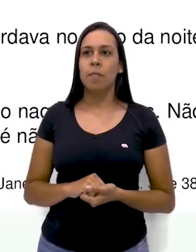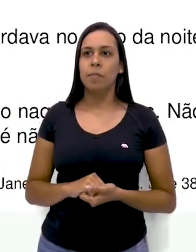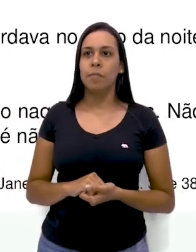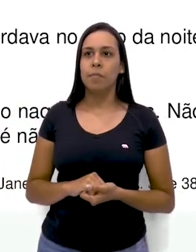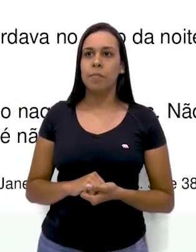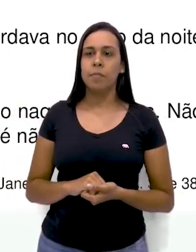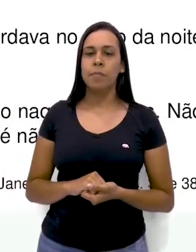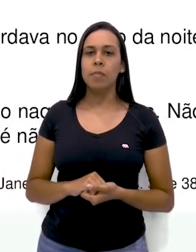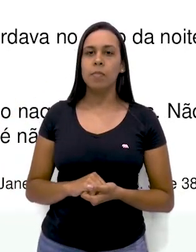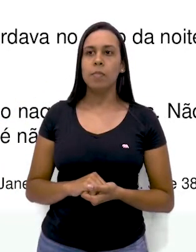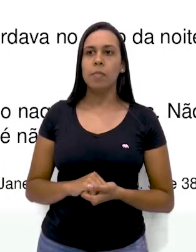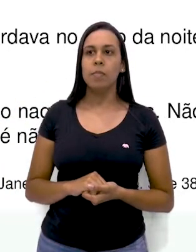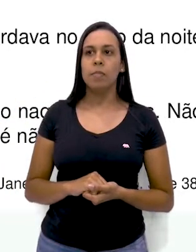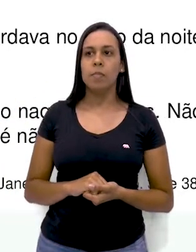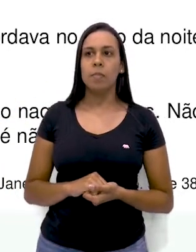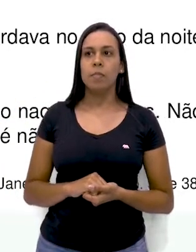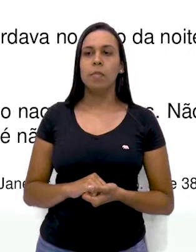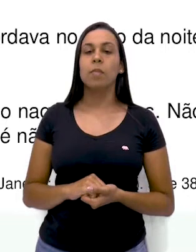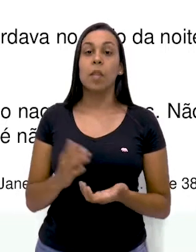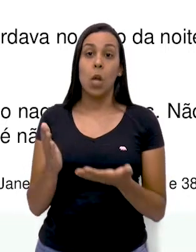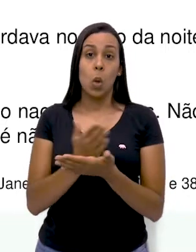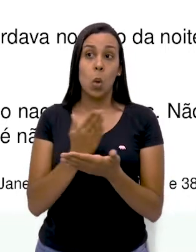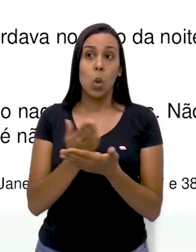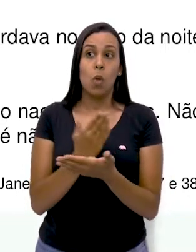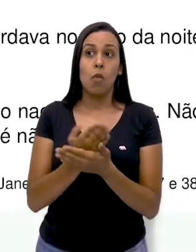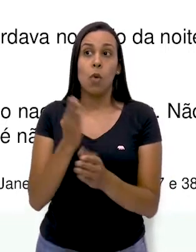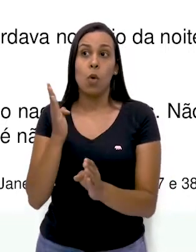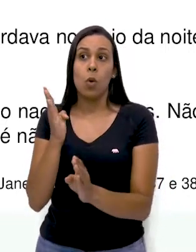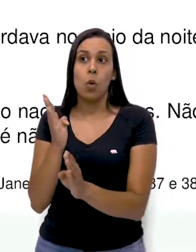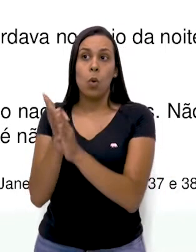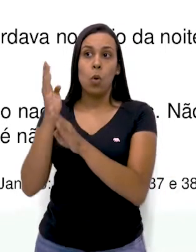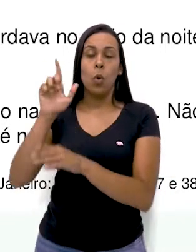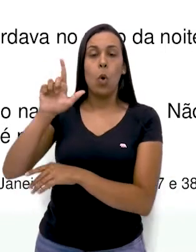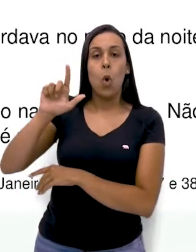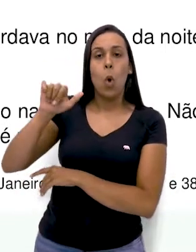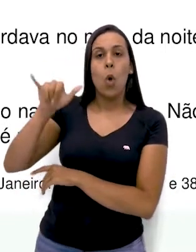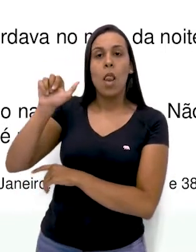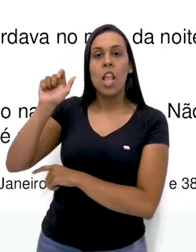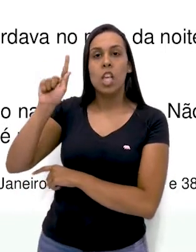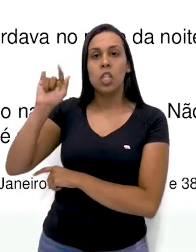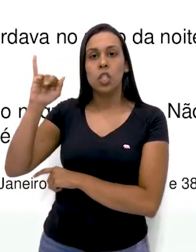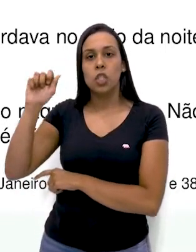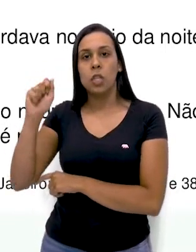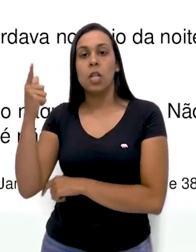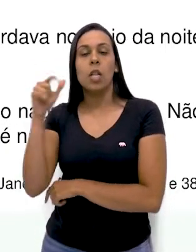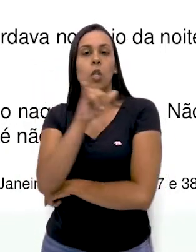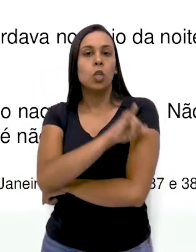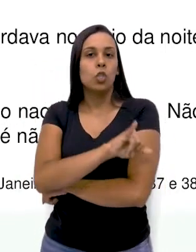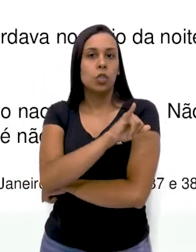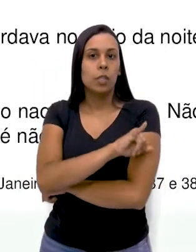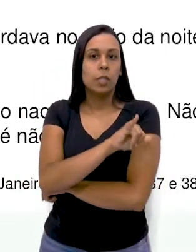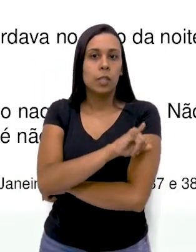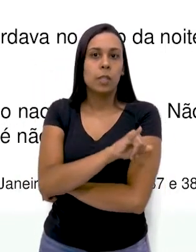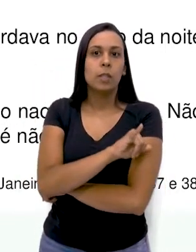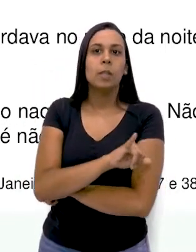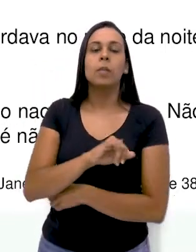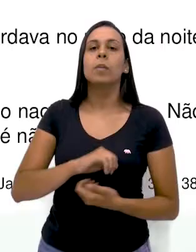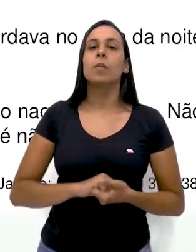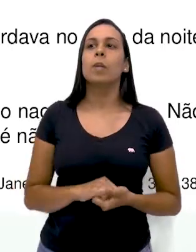Adaptação Bonjuga, Lígia, Livro, Um Encontro com Lígia Bonjuga Nunes, Rio de Janeiro, Age,